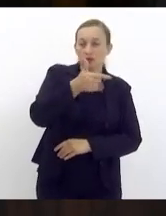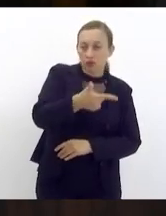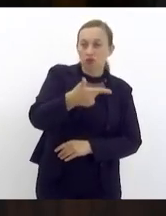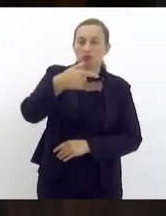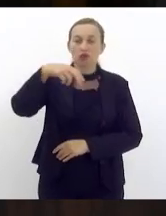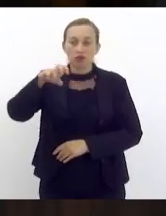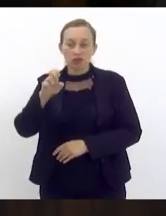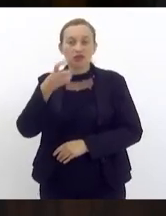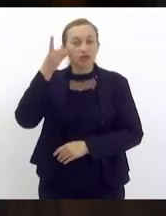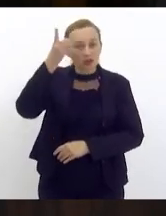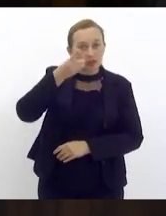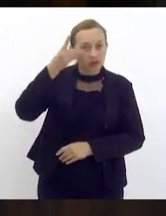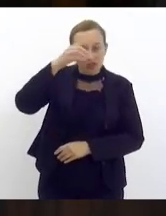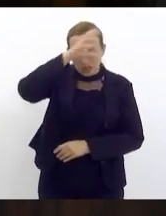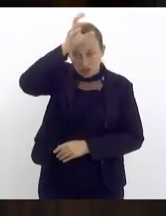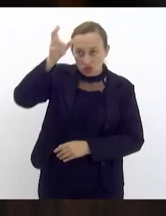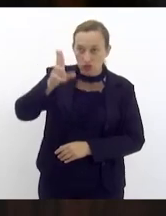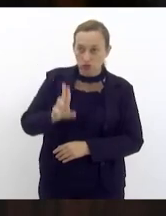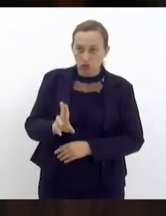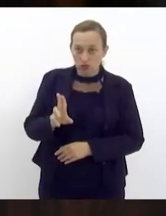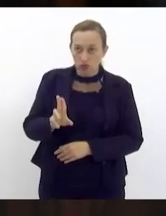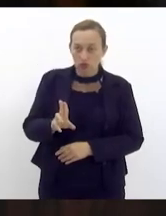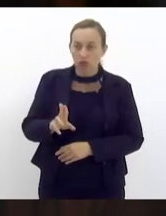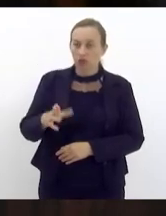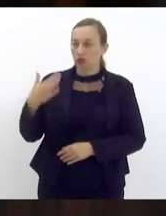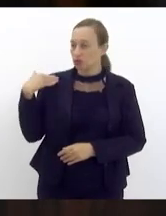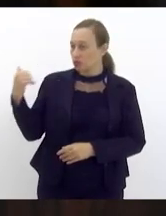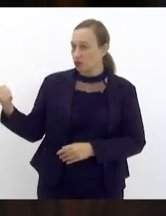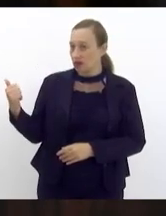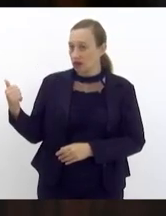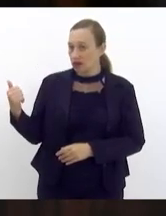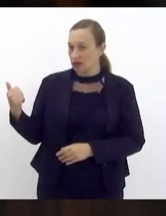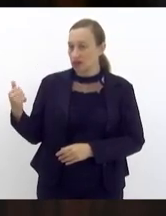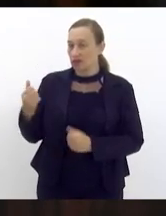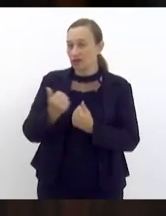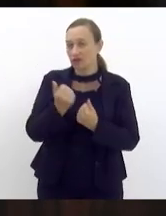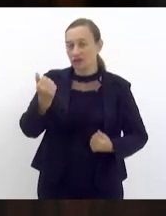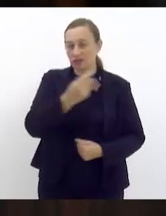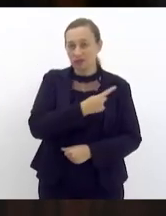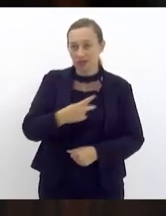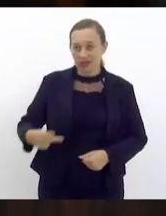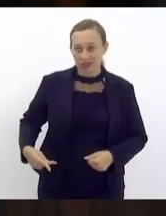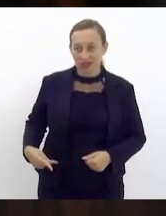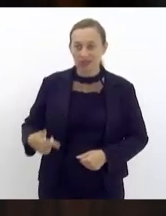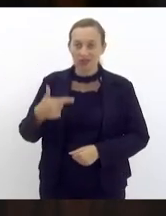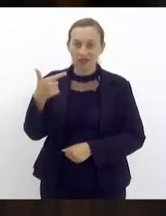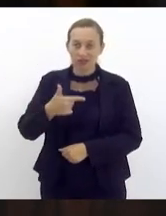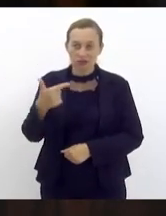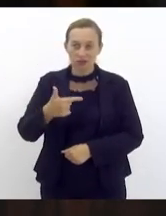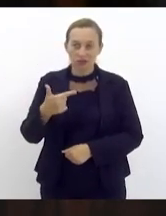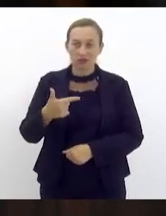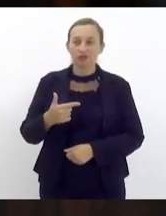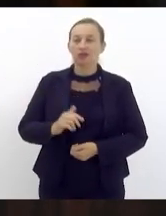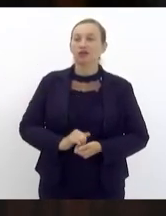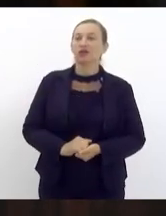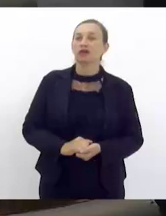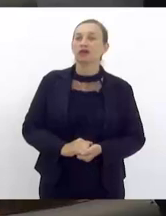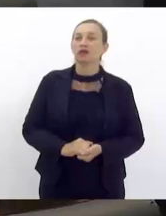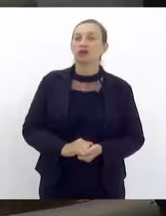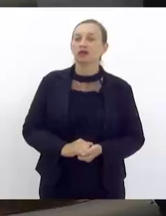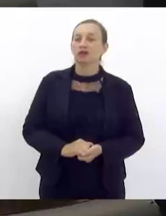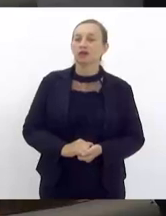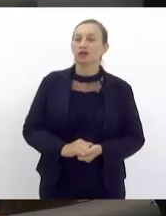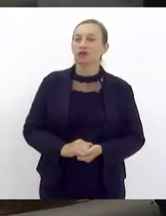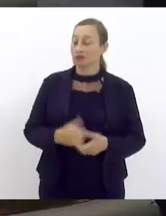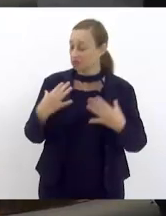autoria do deputado da tia ju que se encontra aqui do meu lado minha vice segunda vice-presidência aqui do meu lado tão bem